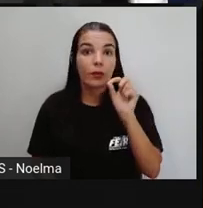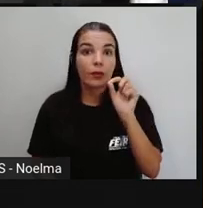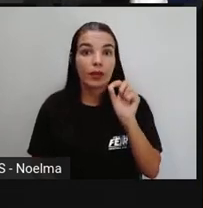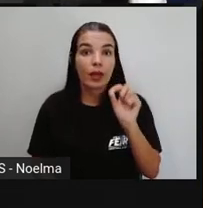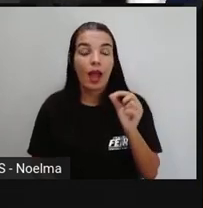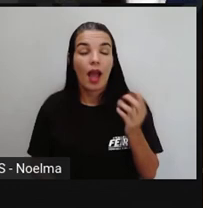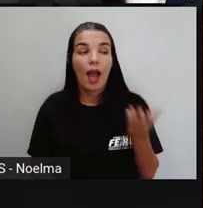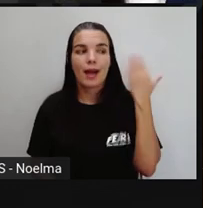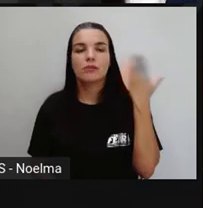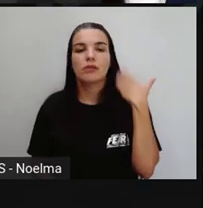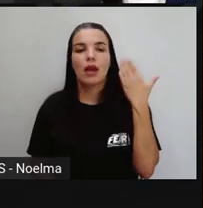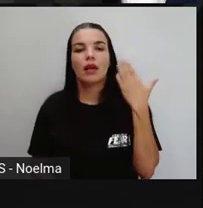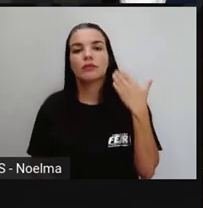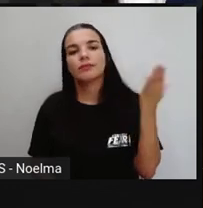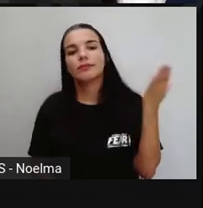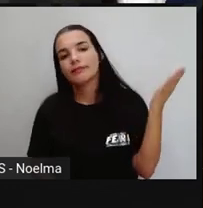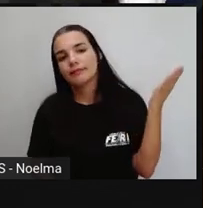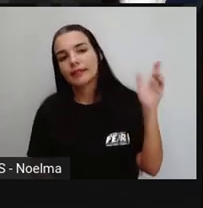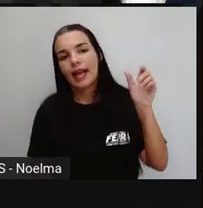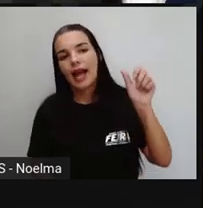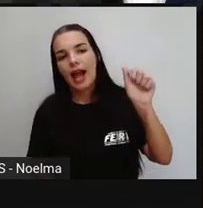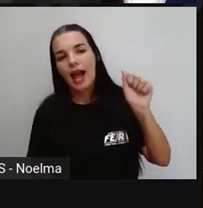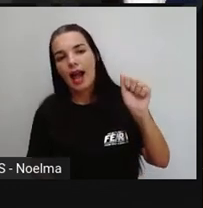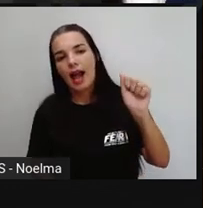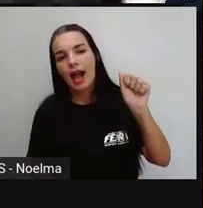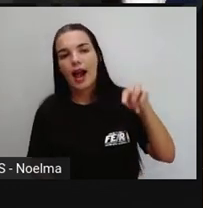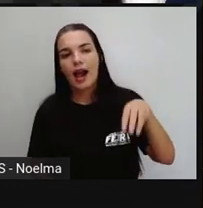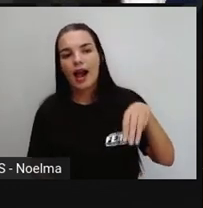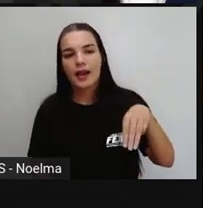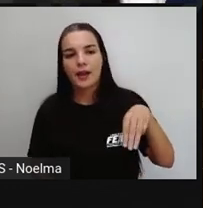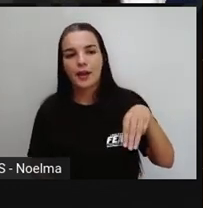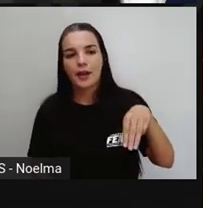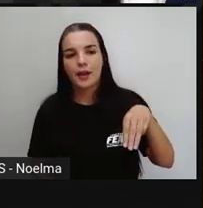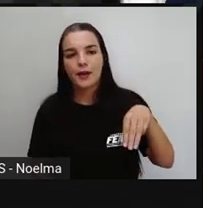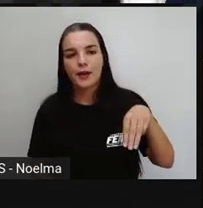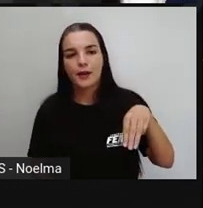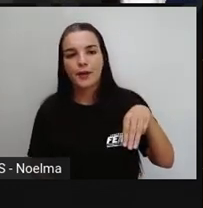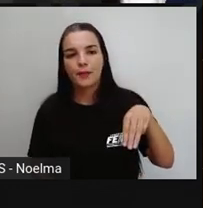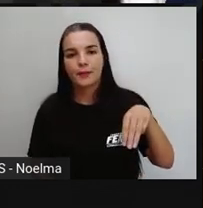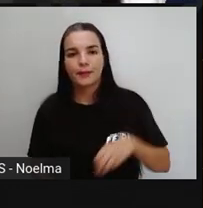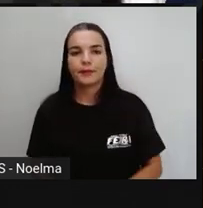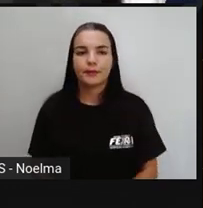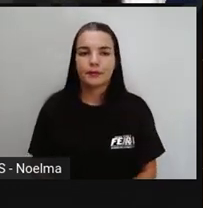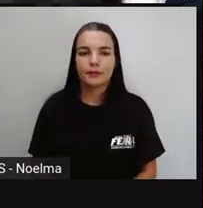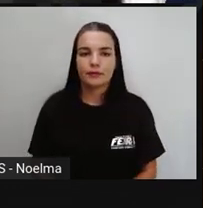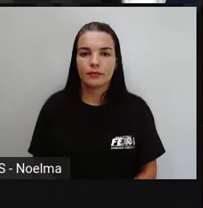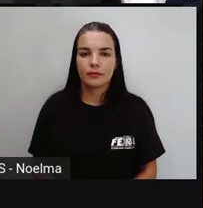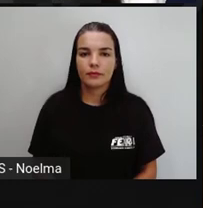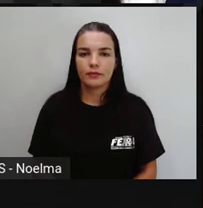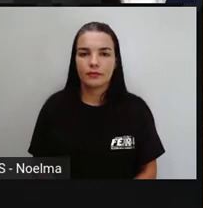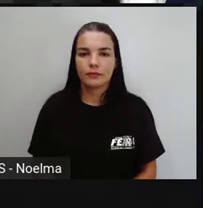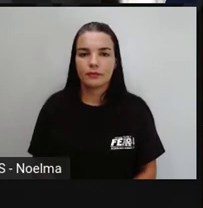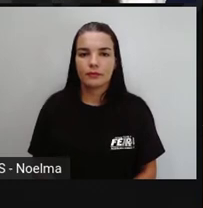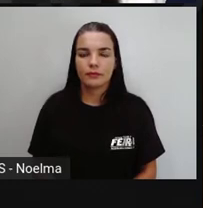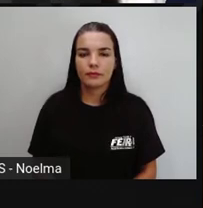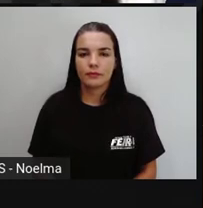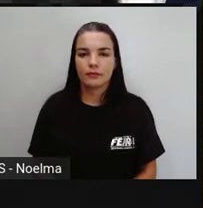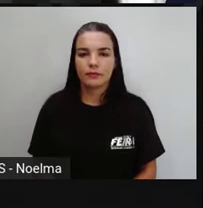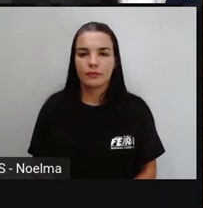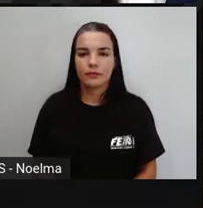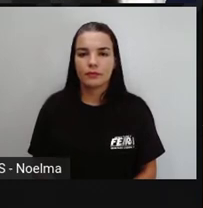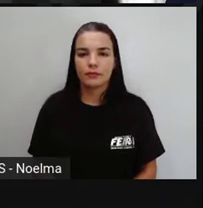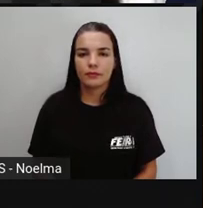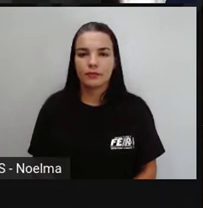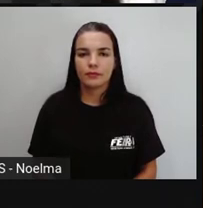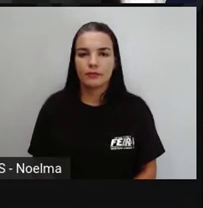aconteceu. Então, estamos falando de passado. A terminação aqui precisa ser aí. Então, Bia e